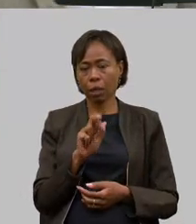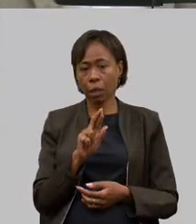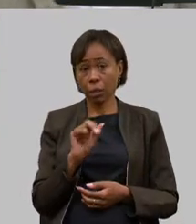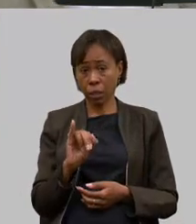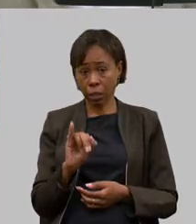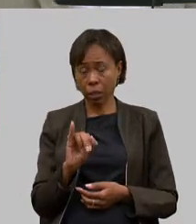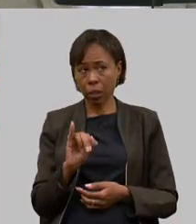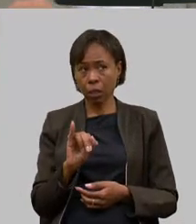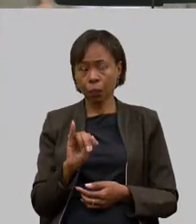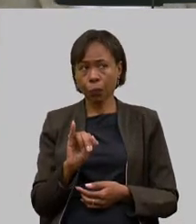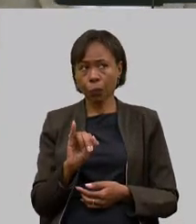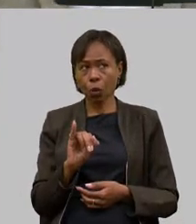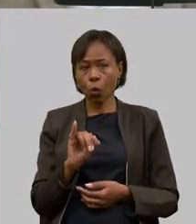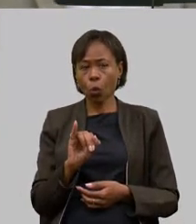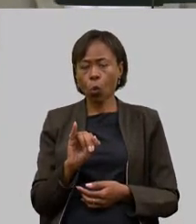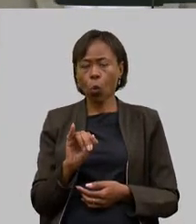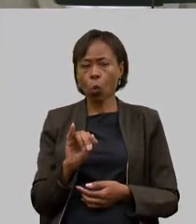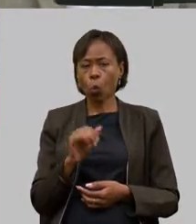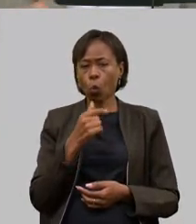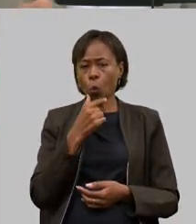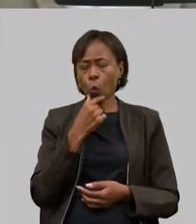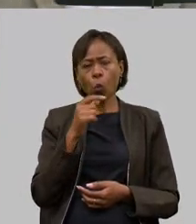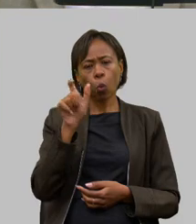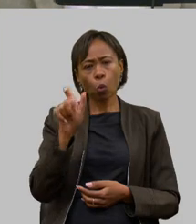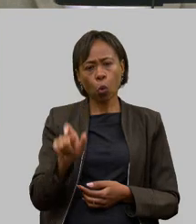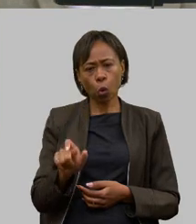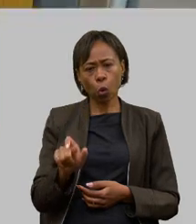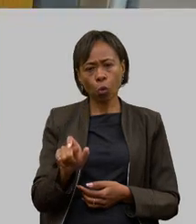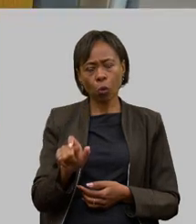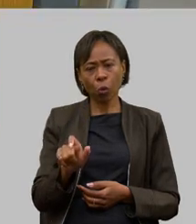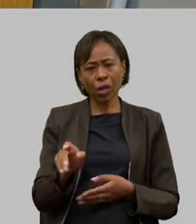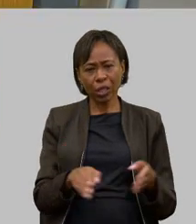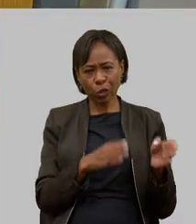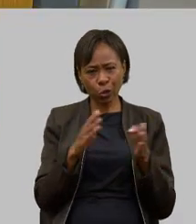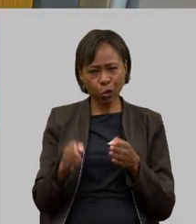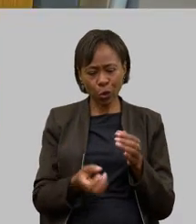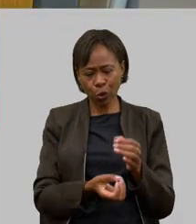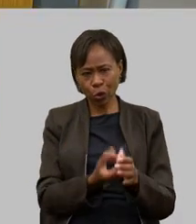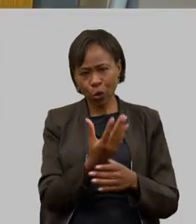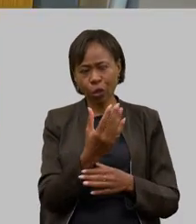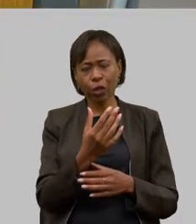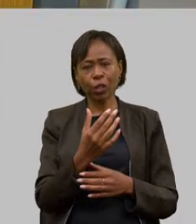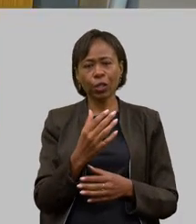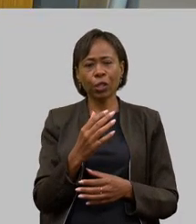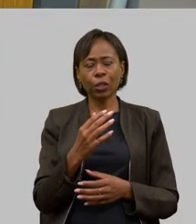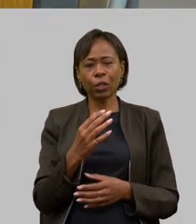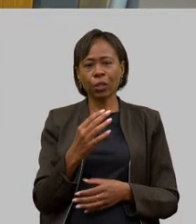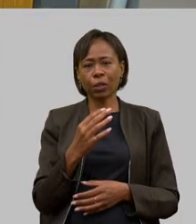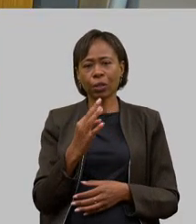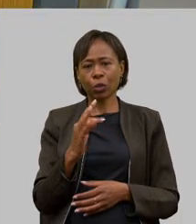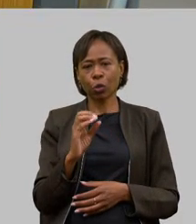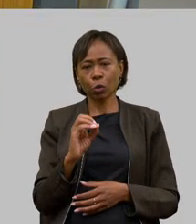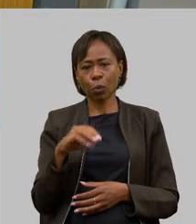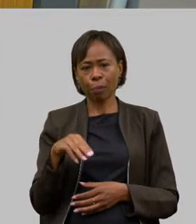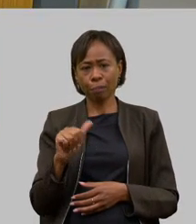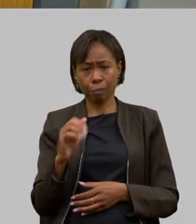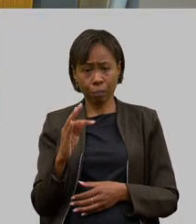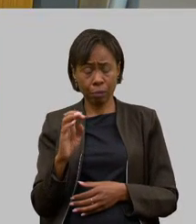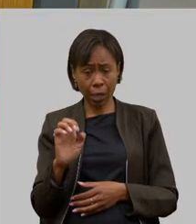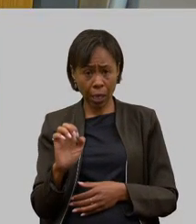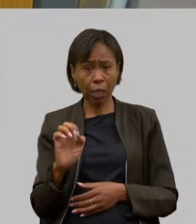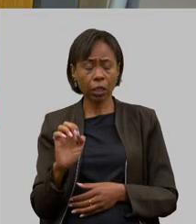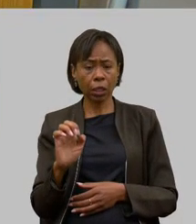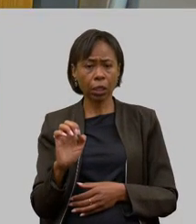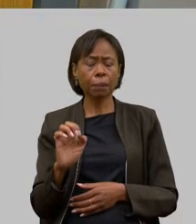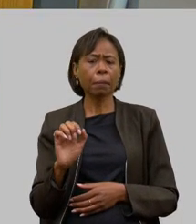de tomate você deve conhecer o maior produtor do Brasil o trebesque que agrega valor não só no tomate